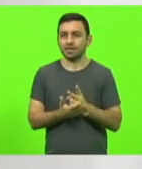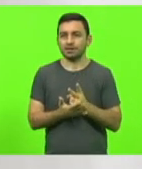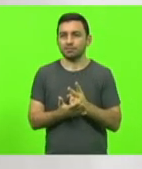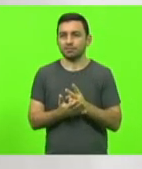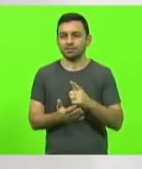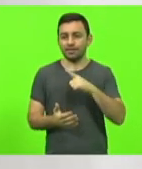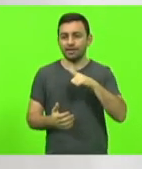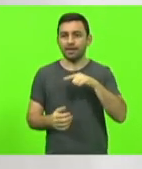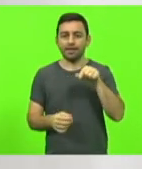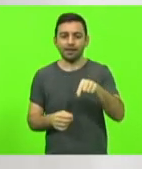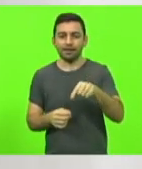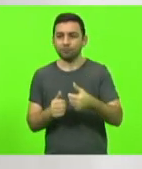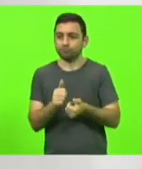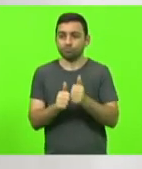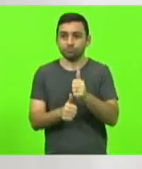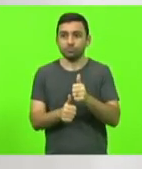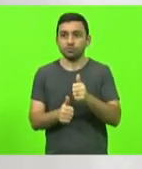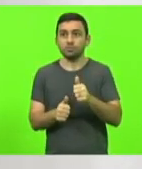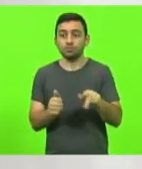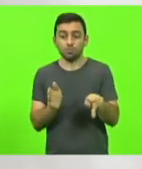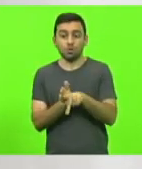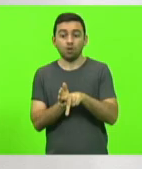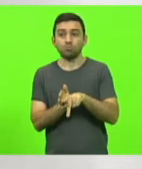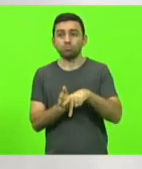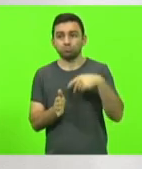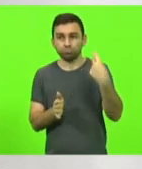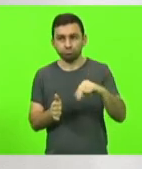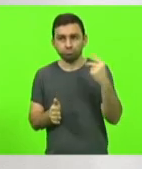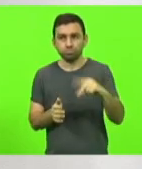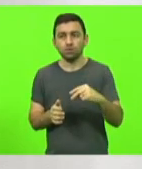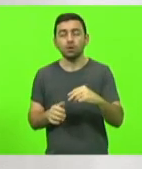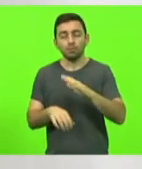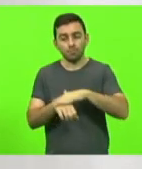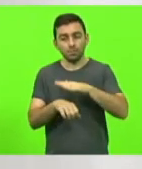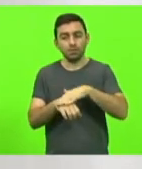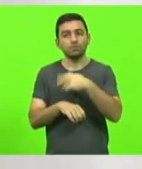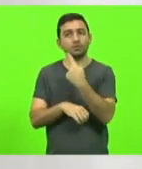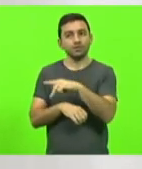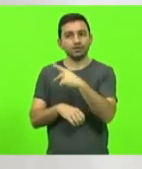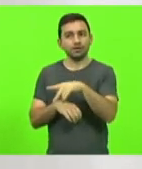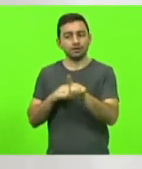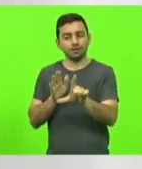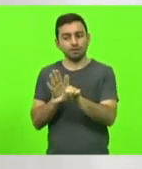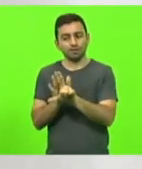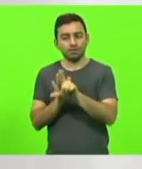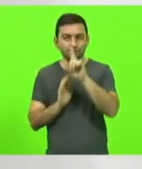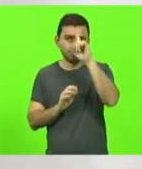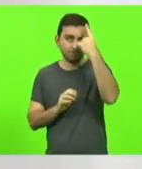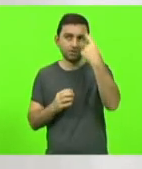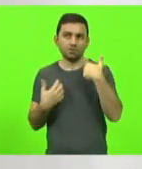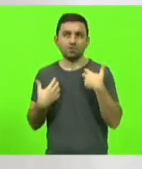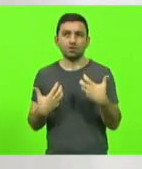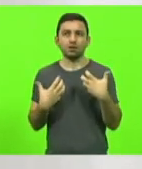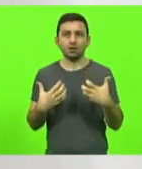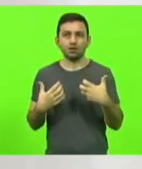têm maltratos, segundo o próprio autor da lei. O autor da lei colocou isso. Então, eu queria, eu trouxe essa moção de apoio aqui,